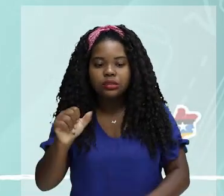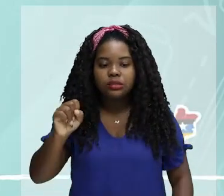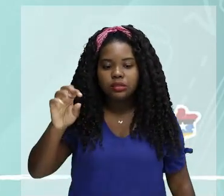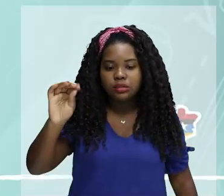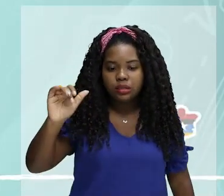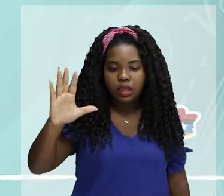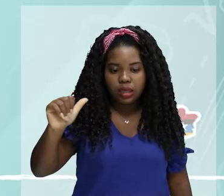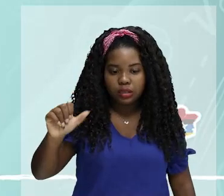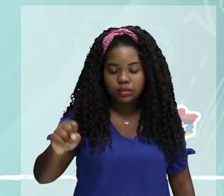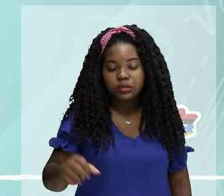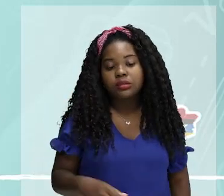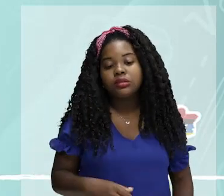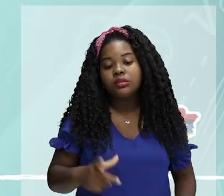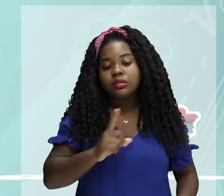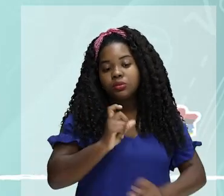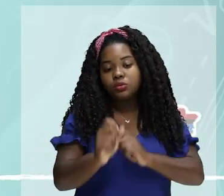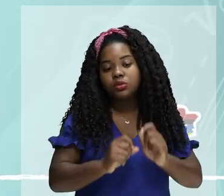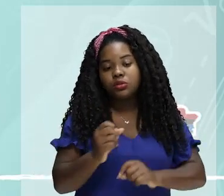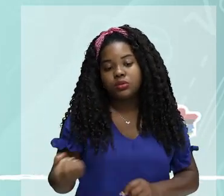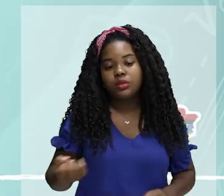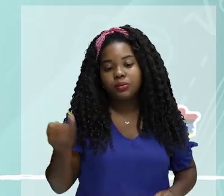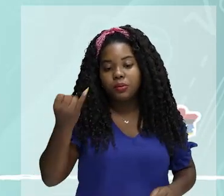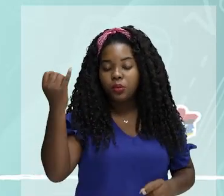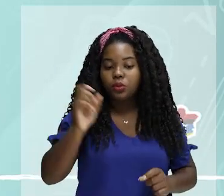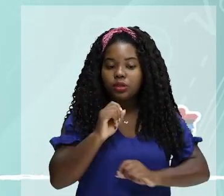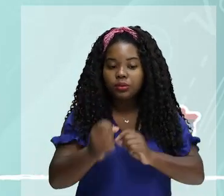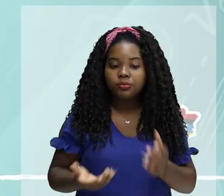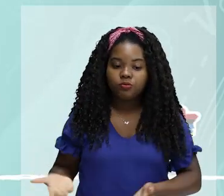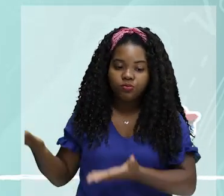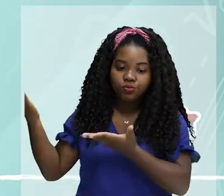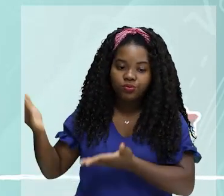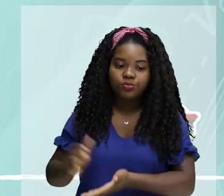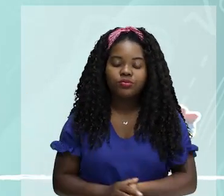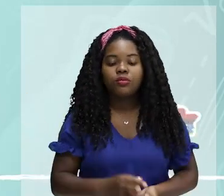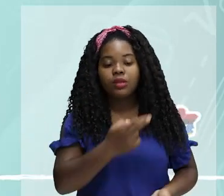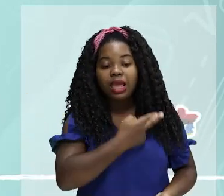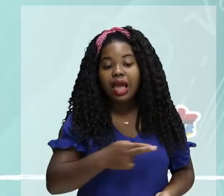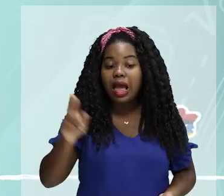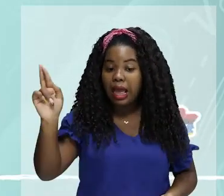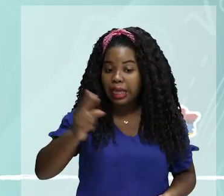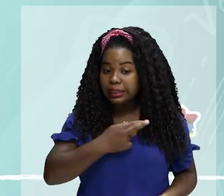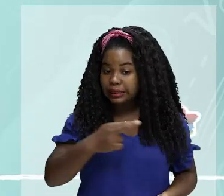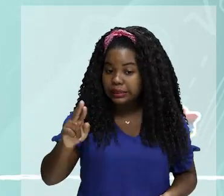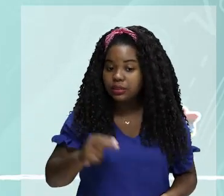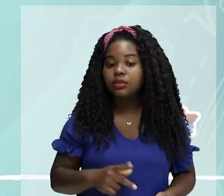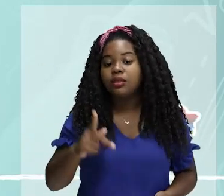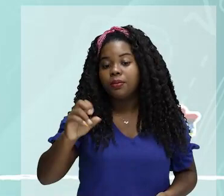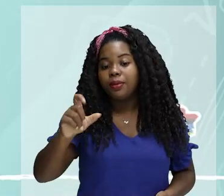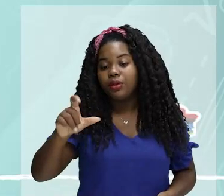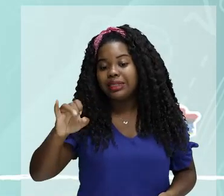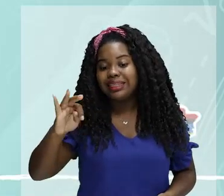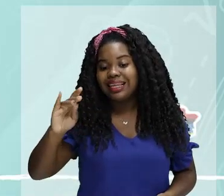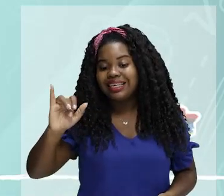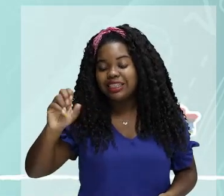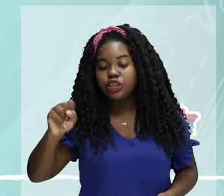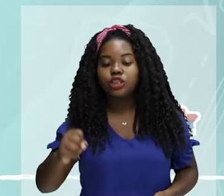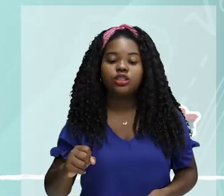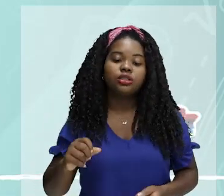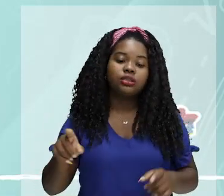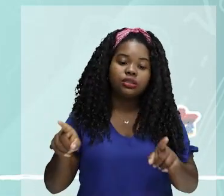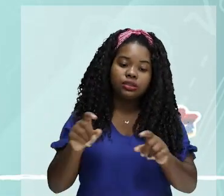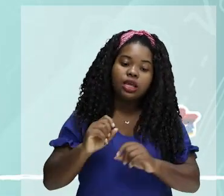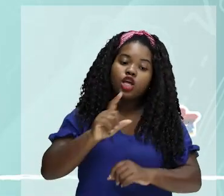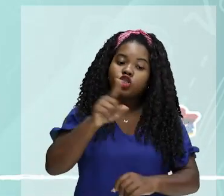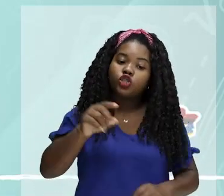uma das questões culturais importantes que nós temos que destacar é a religião. Eles eram politeístas, politeístas